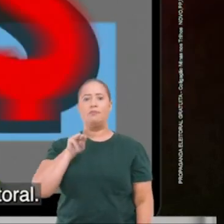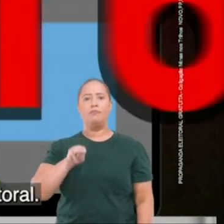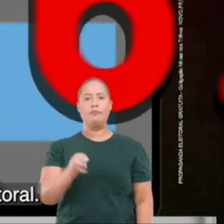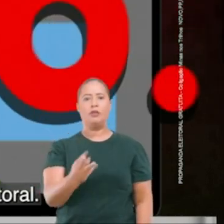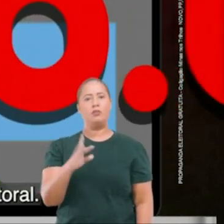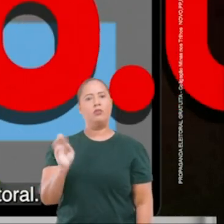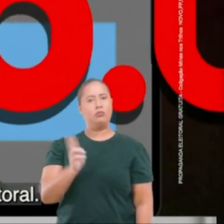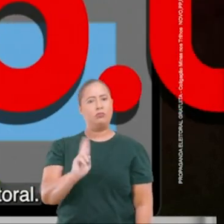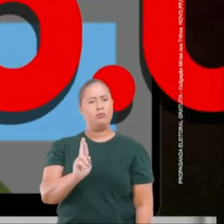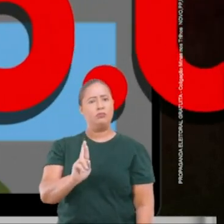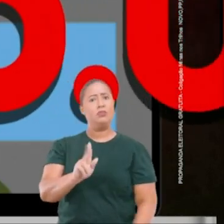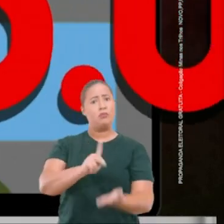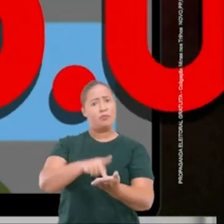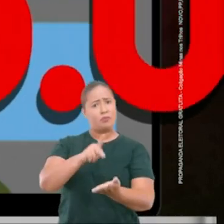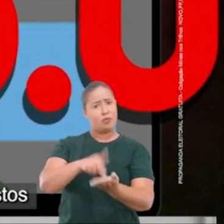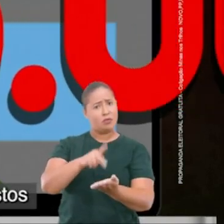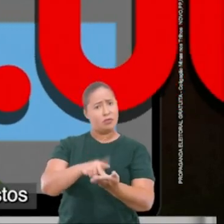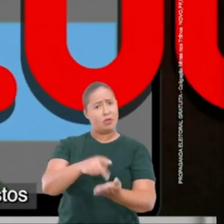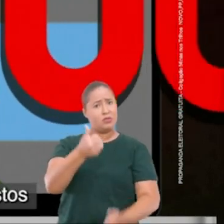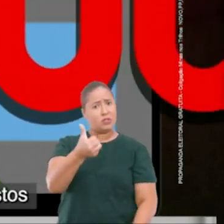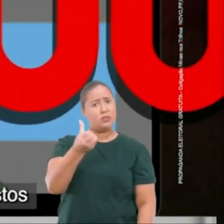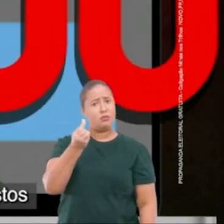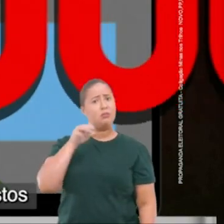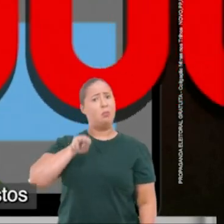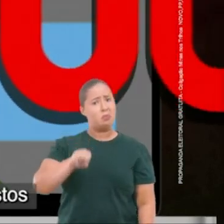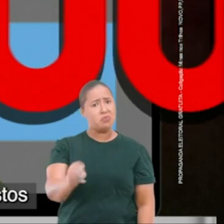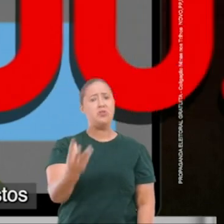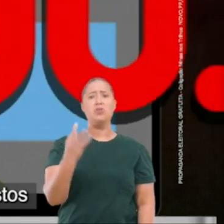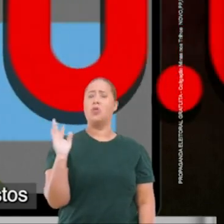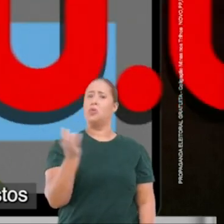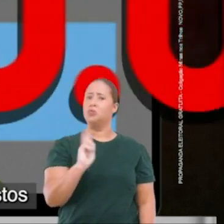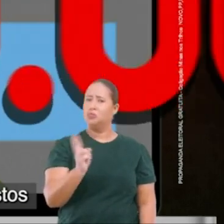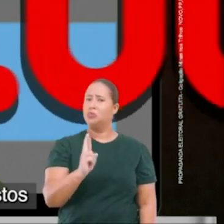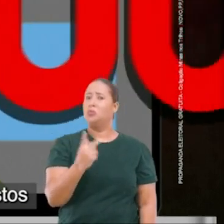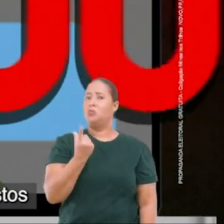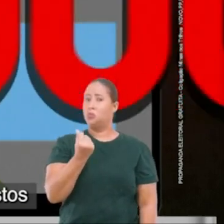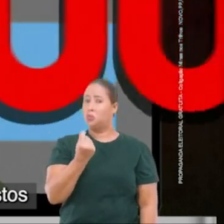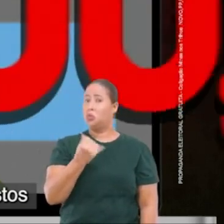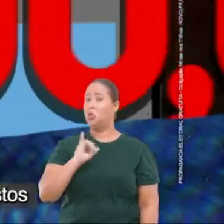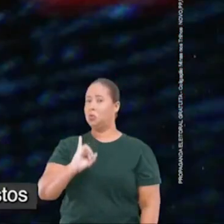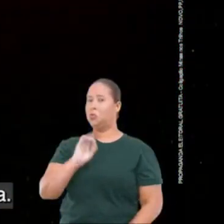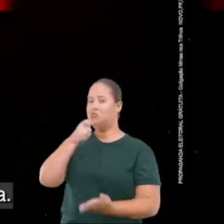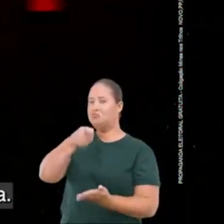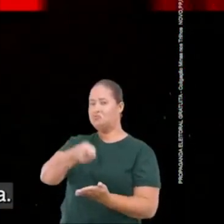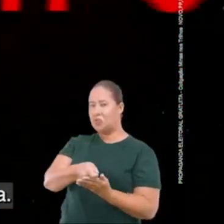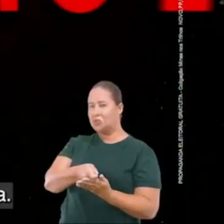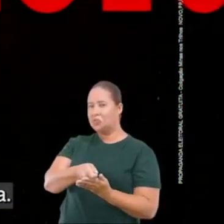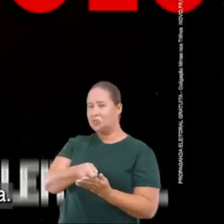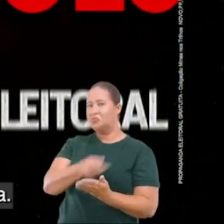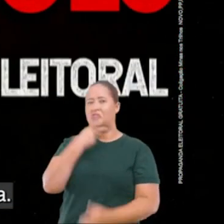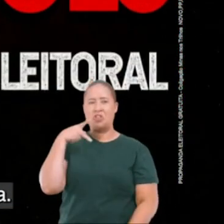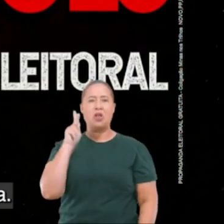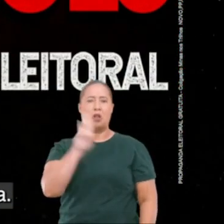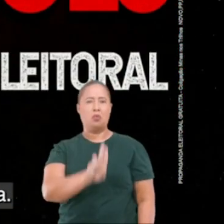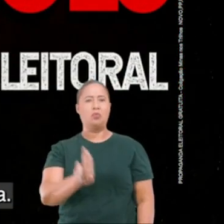reais do fundão eleitoral. Isso mesmo, 16 milhões do dinheiro dos impostos que ele usa para fazer campanha